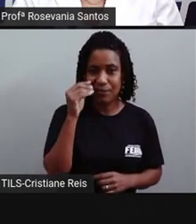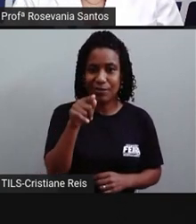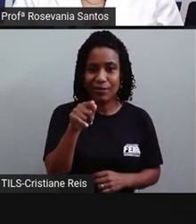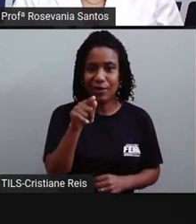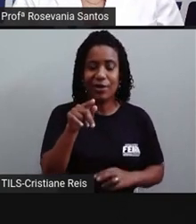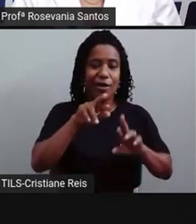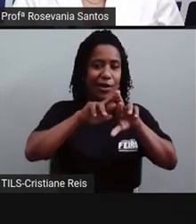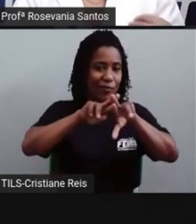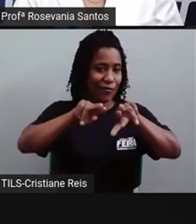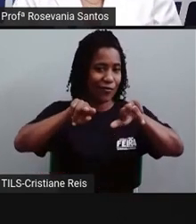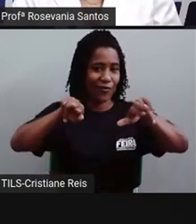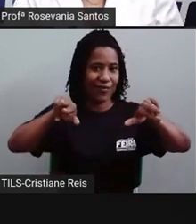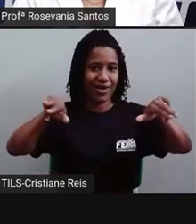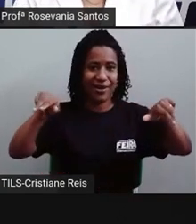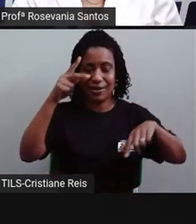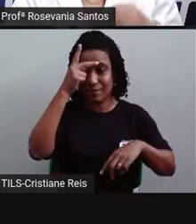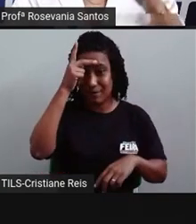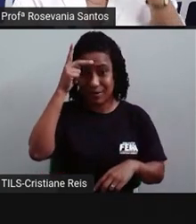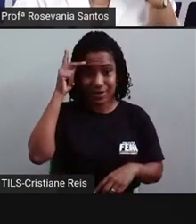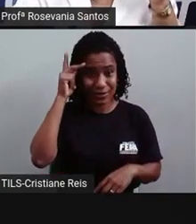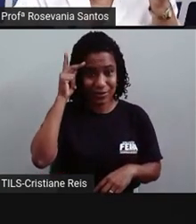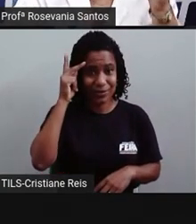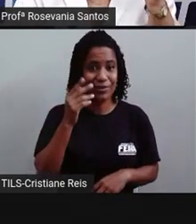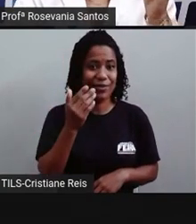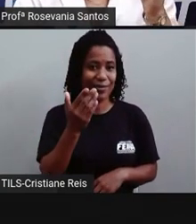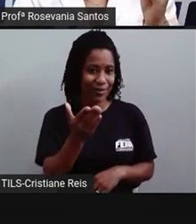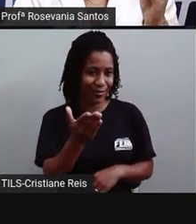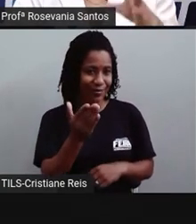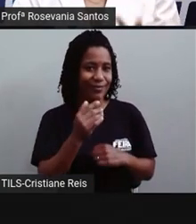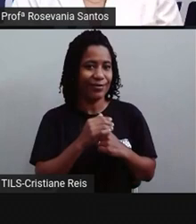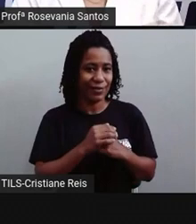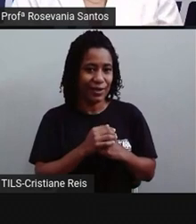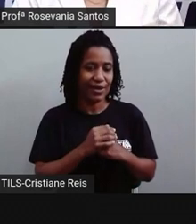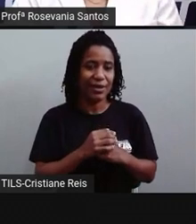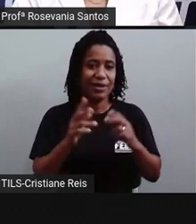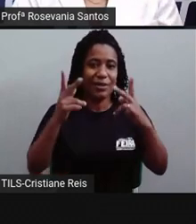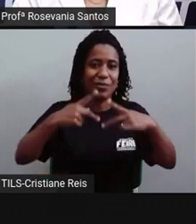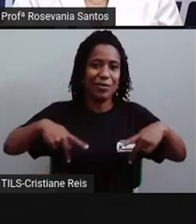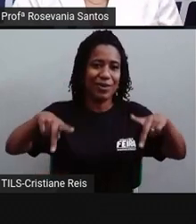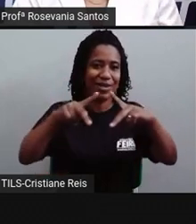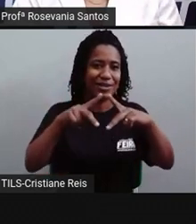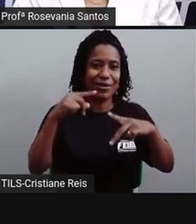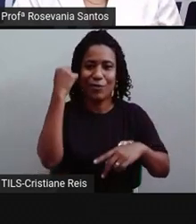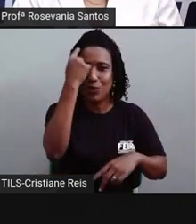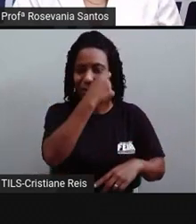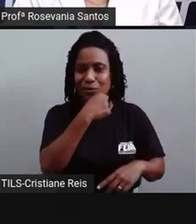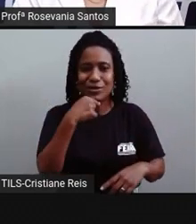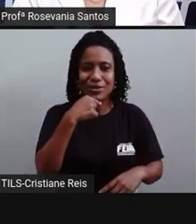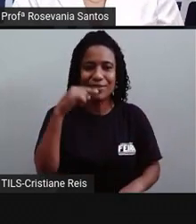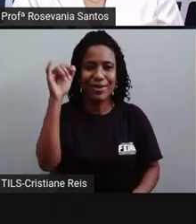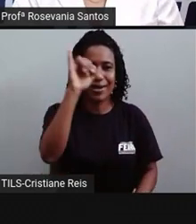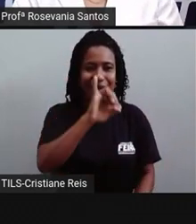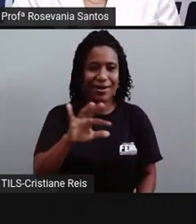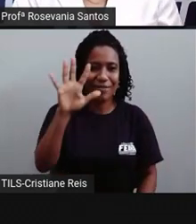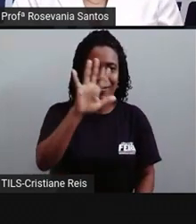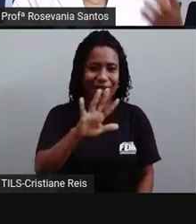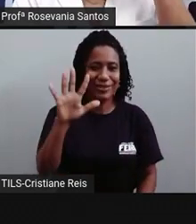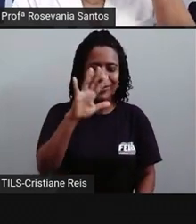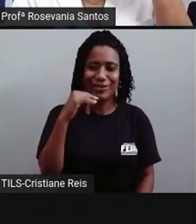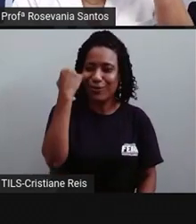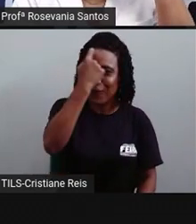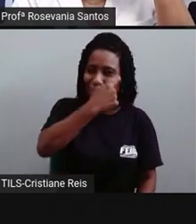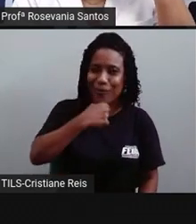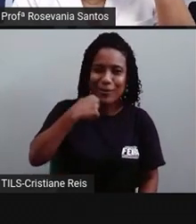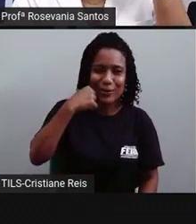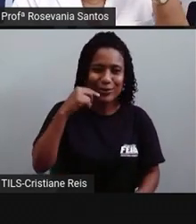diversos tipos de pessoas, porque a nossa população, o gostoso dela é exatamente essa mistura, né, que a gente tem, né, que trouxe para